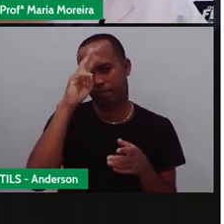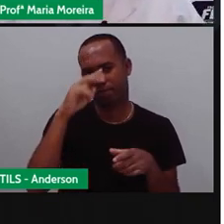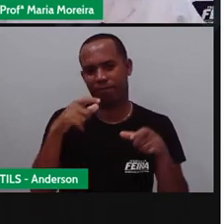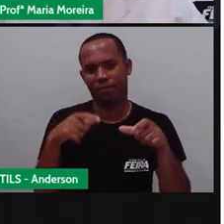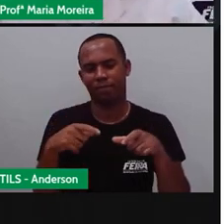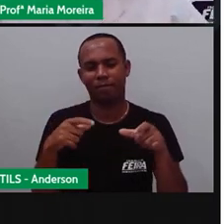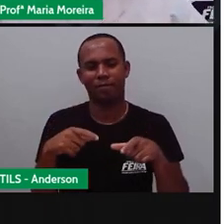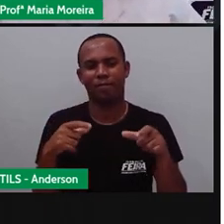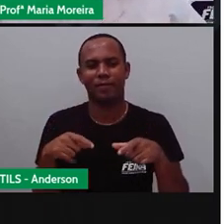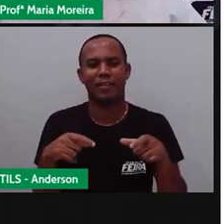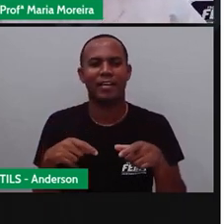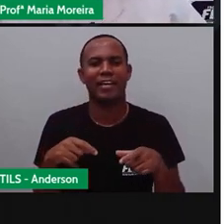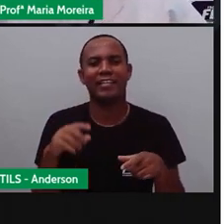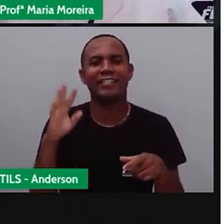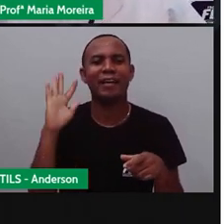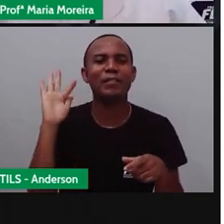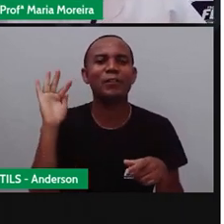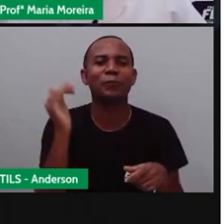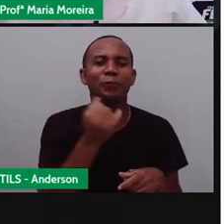nova estação do trem.